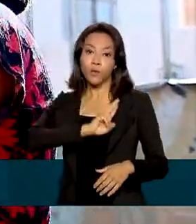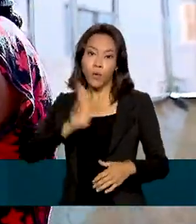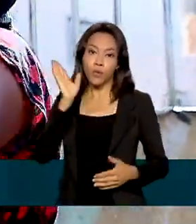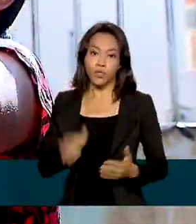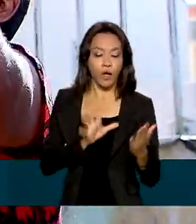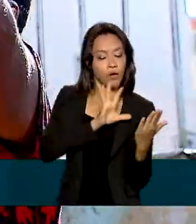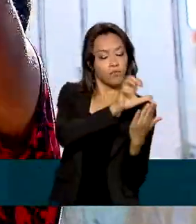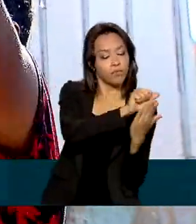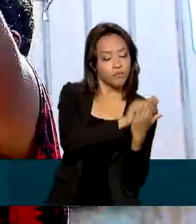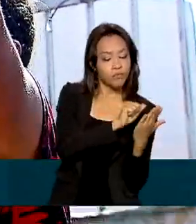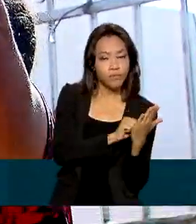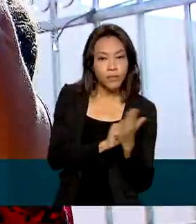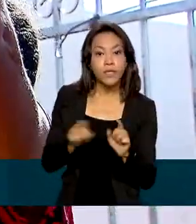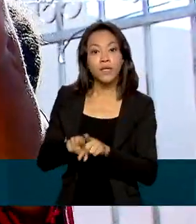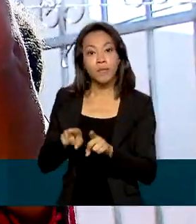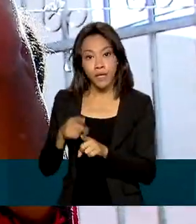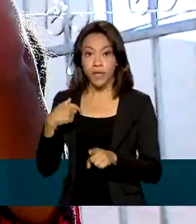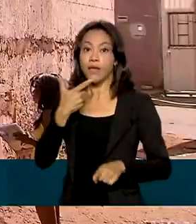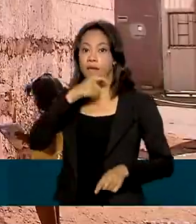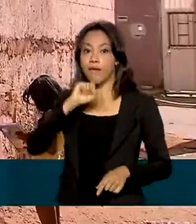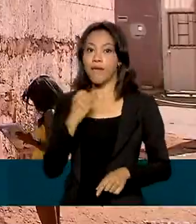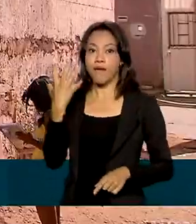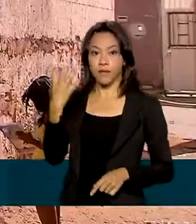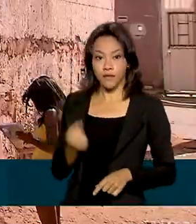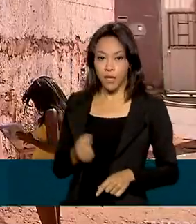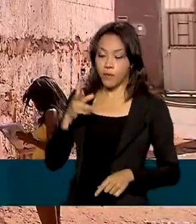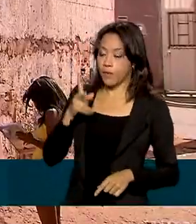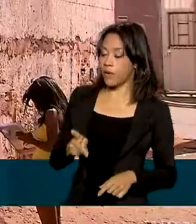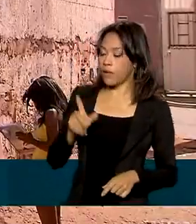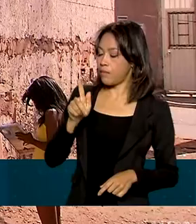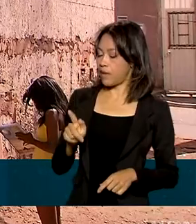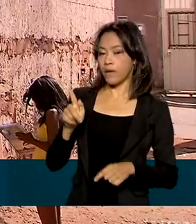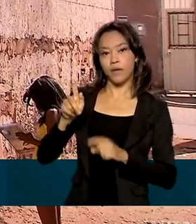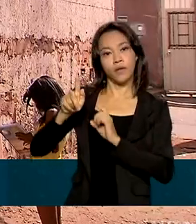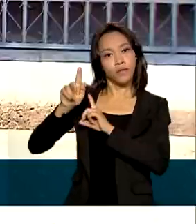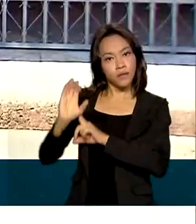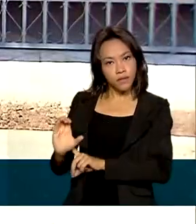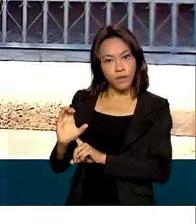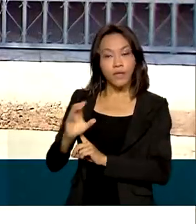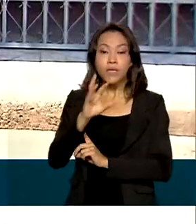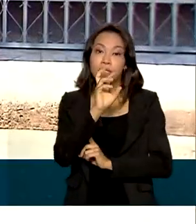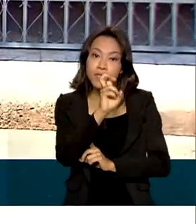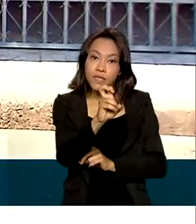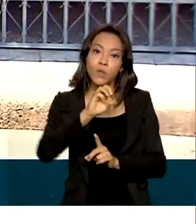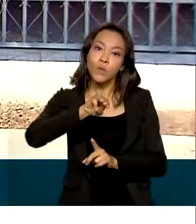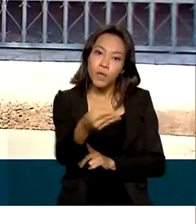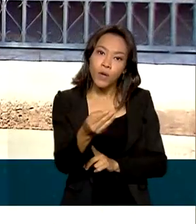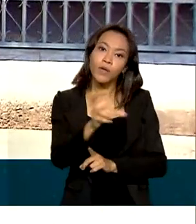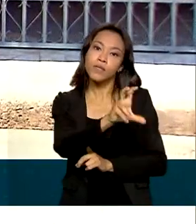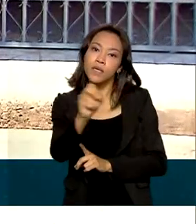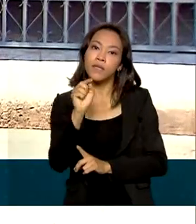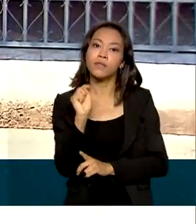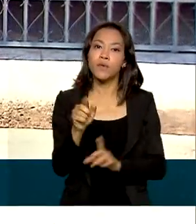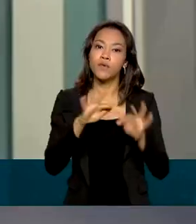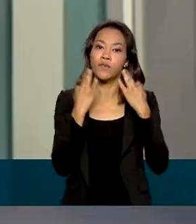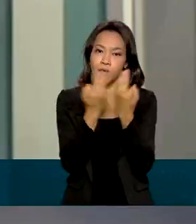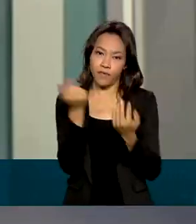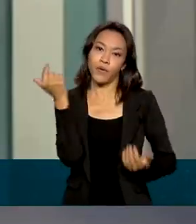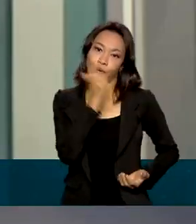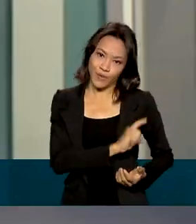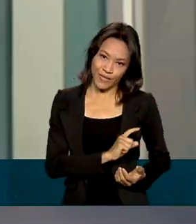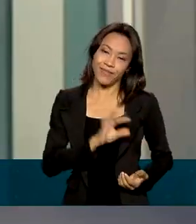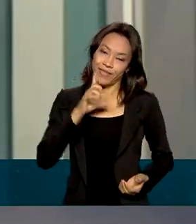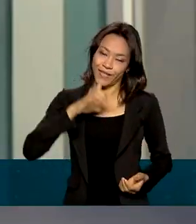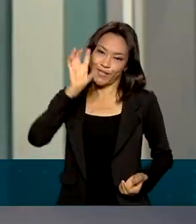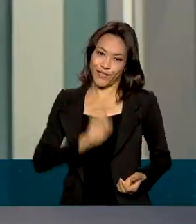Benefício de Prestação Continuada, o BPC. Cerca de 5 milhões e 500 mil famílias serão beneficiadas. As